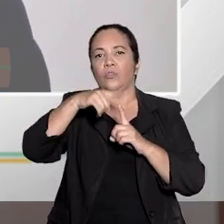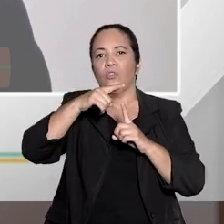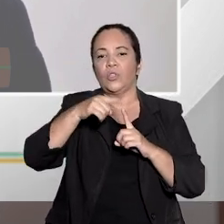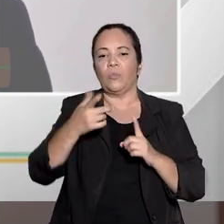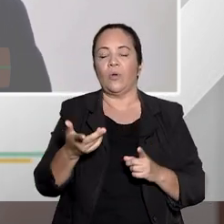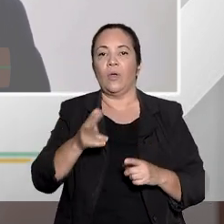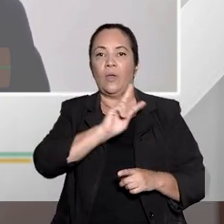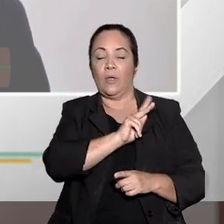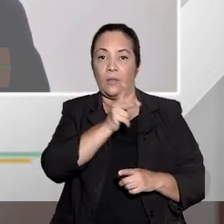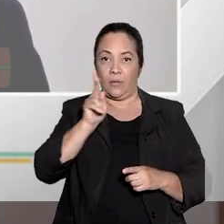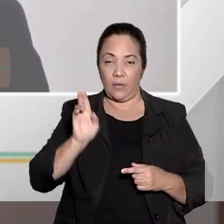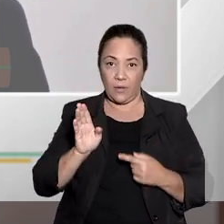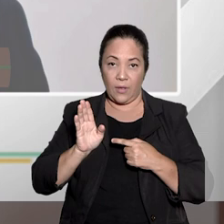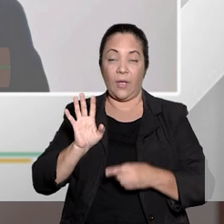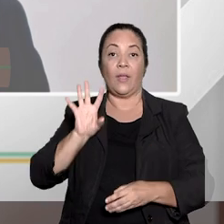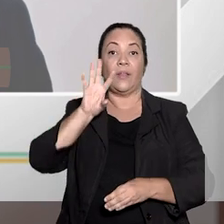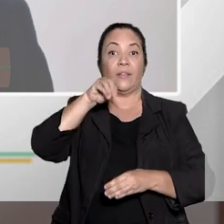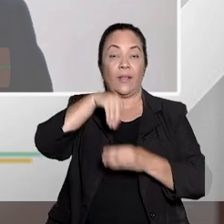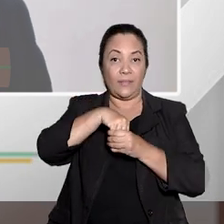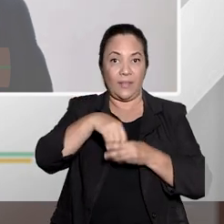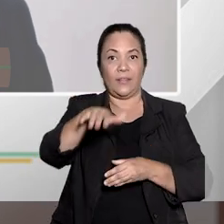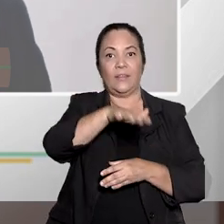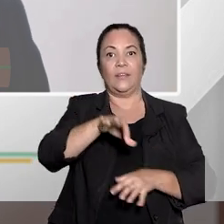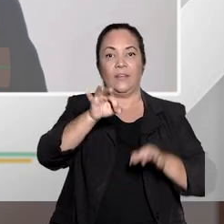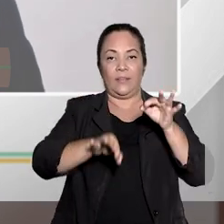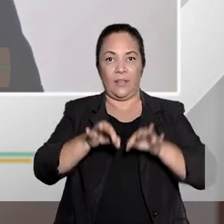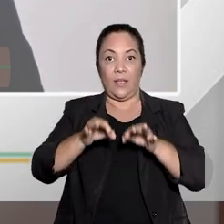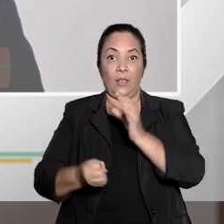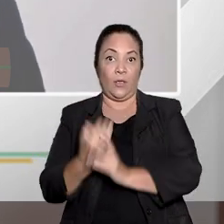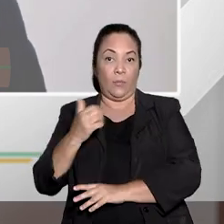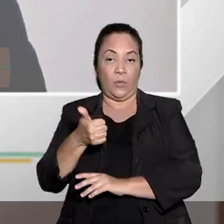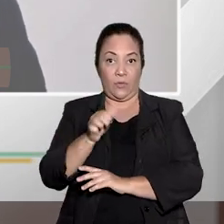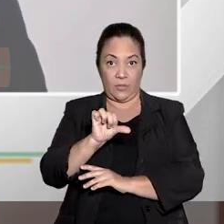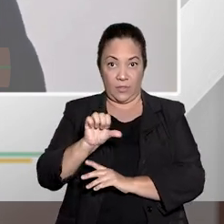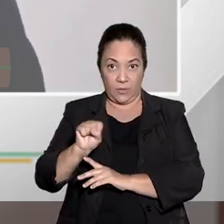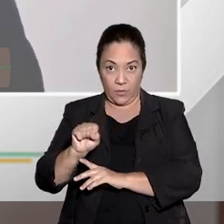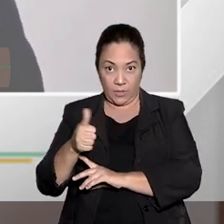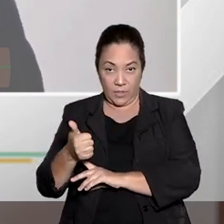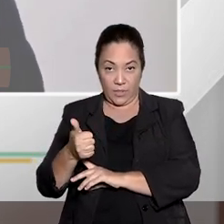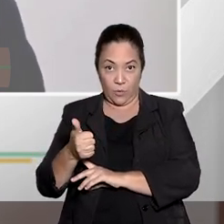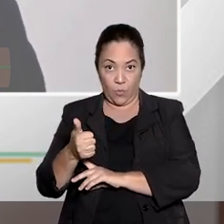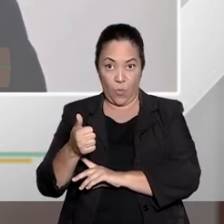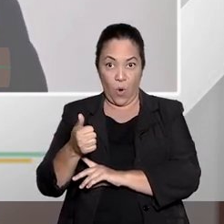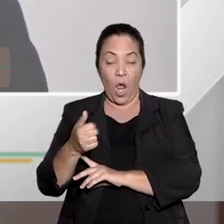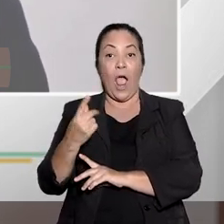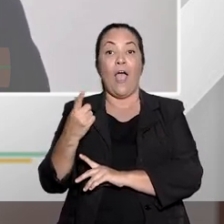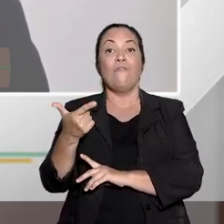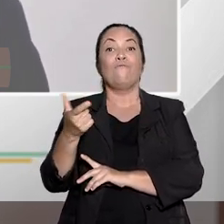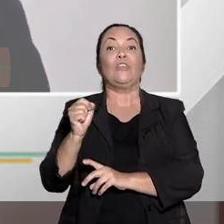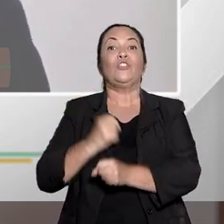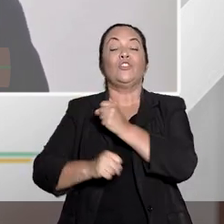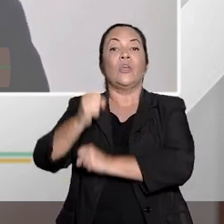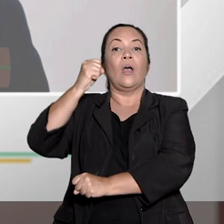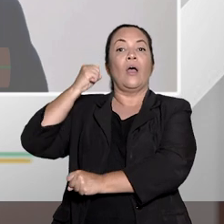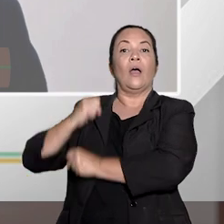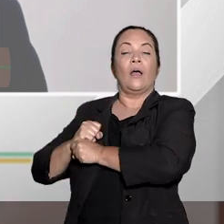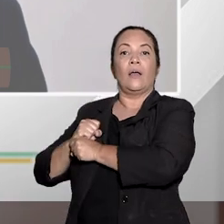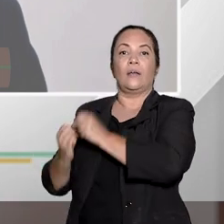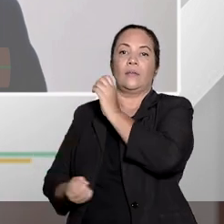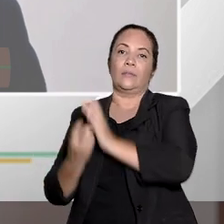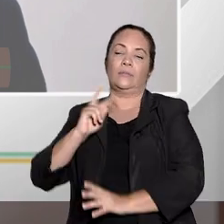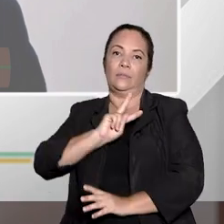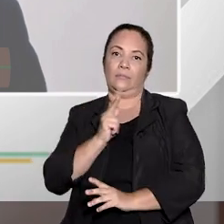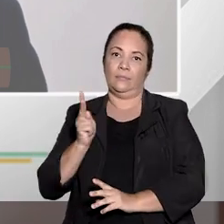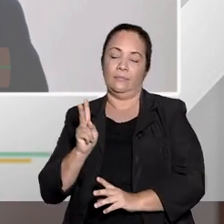habeas corpus se insere na realidade constitucional brasileira só em 1891. Duas décadas antes, nasceu a figura do